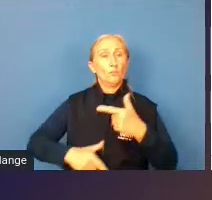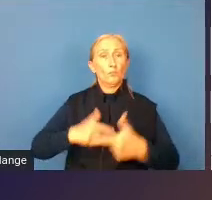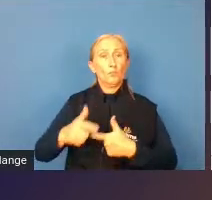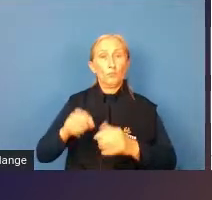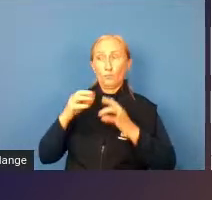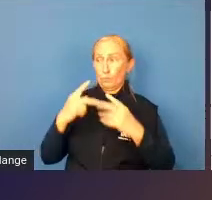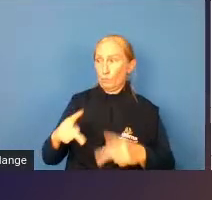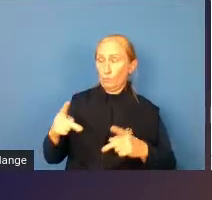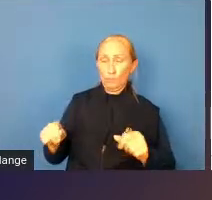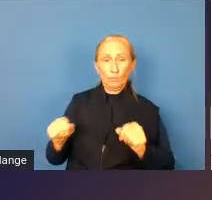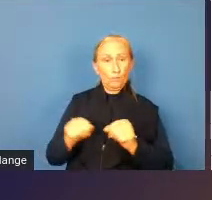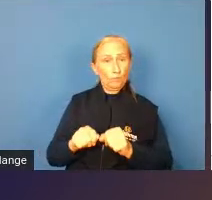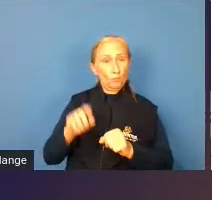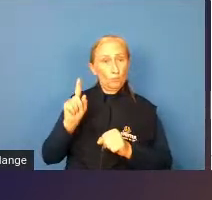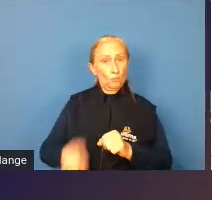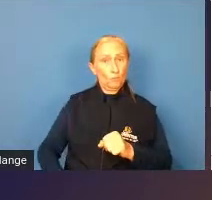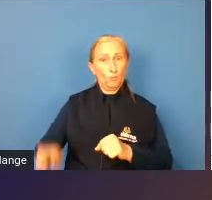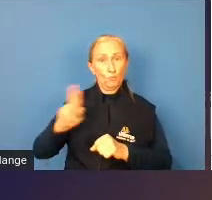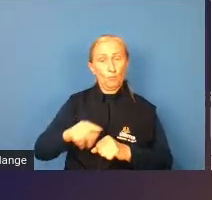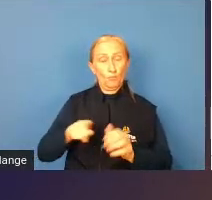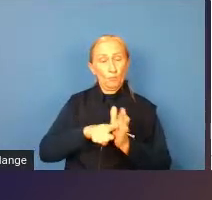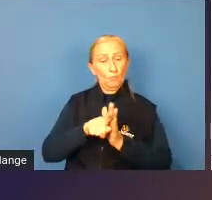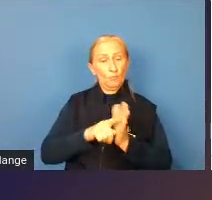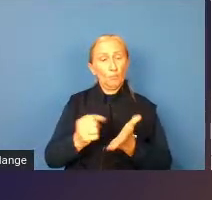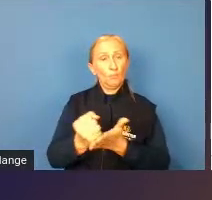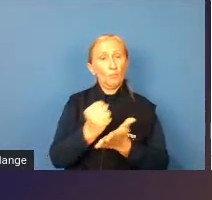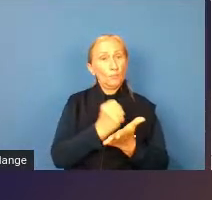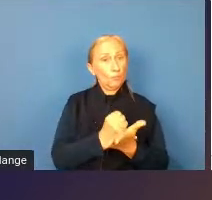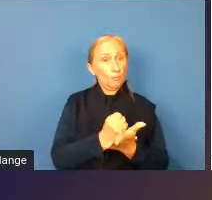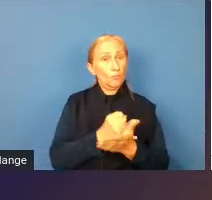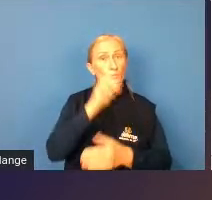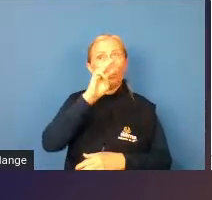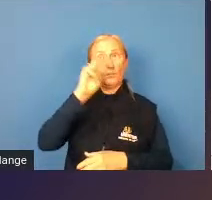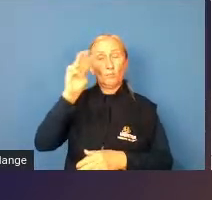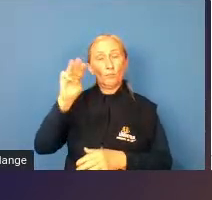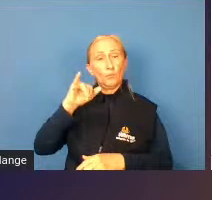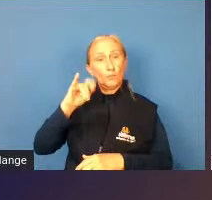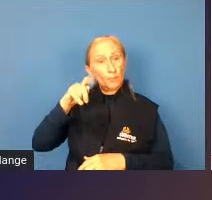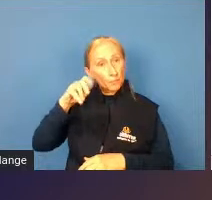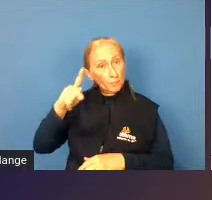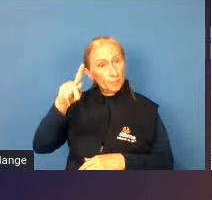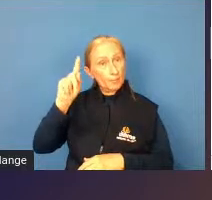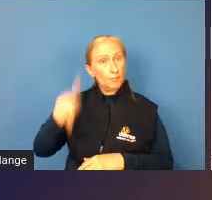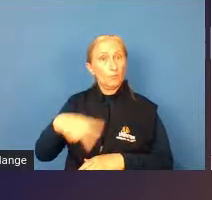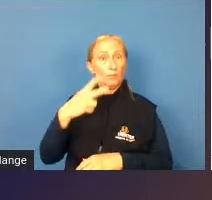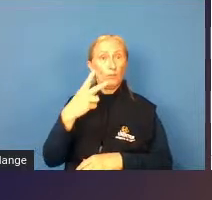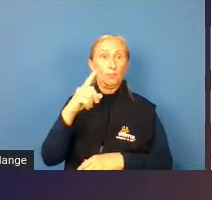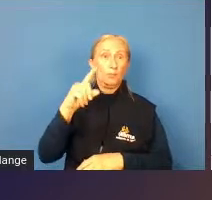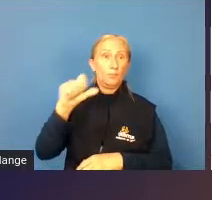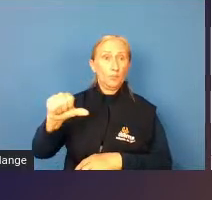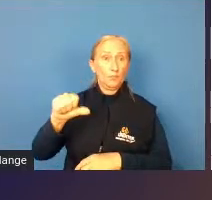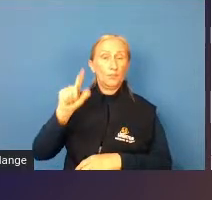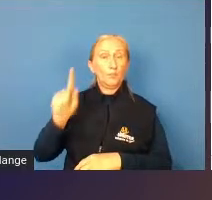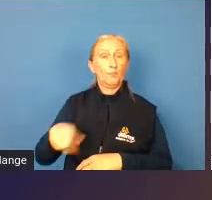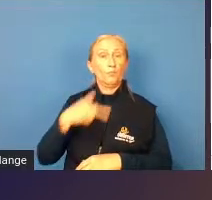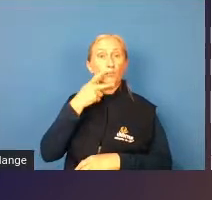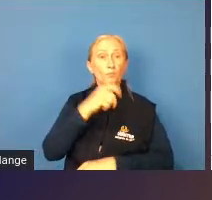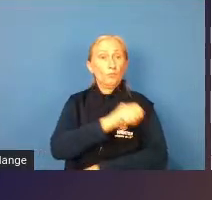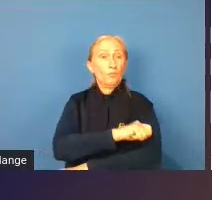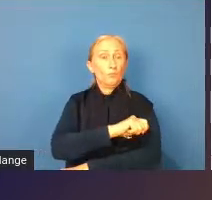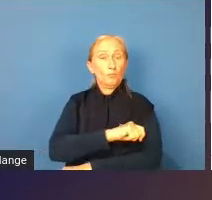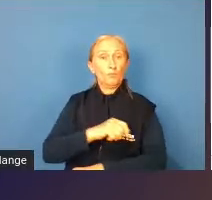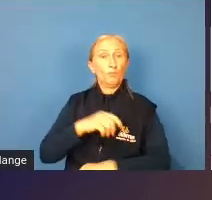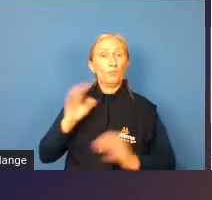dela foi feito através de uma pesquisa documental no site do INEP de 2019 então ela coloca que os alunos